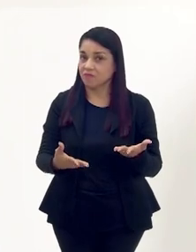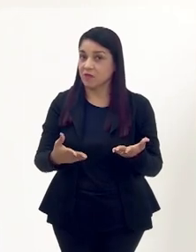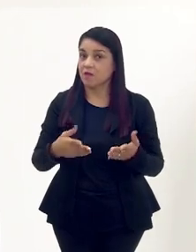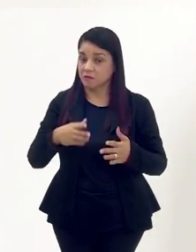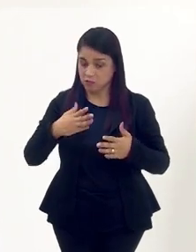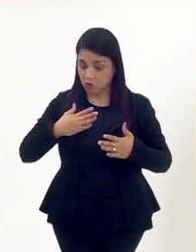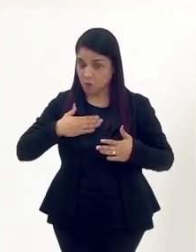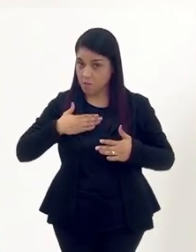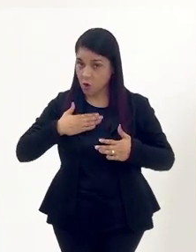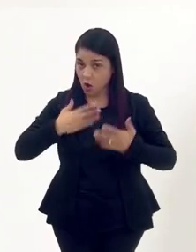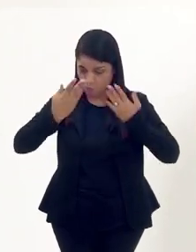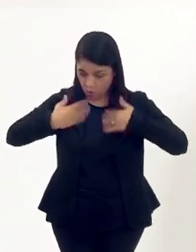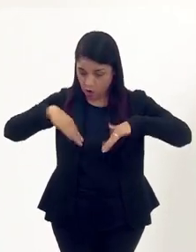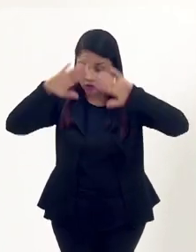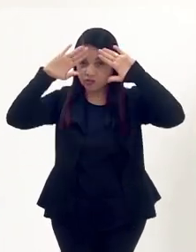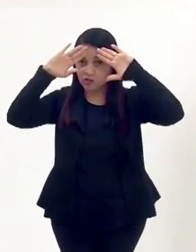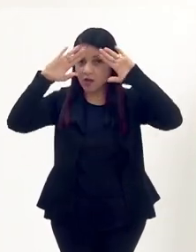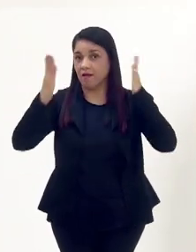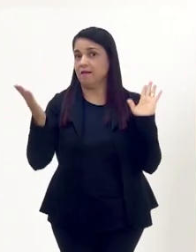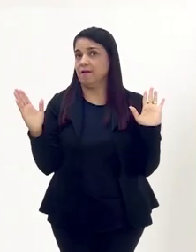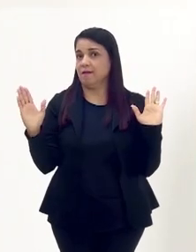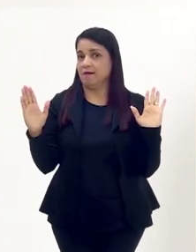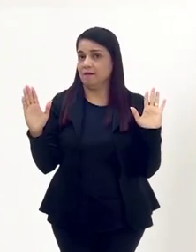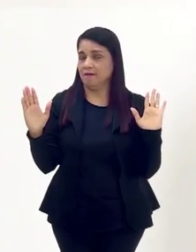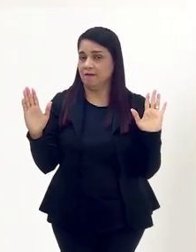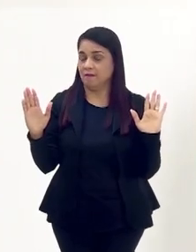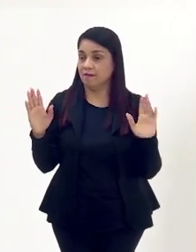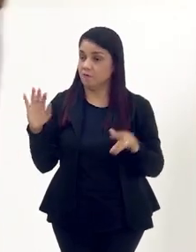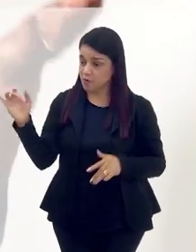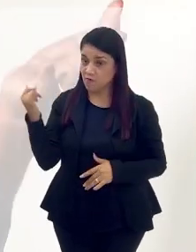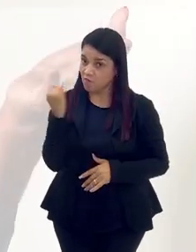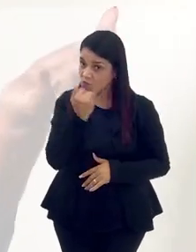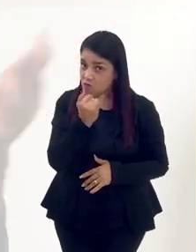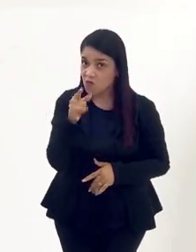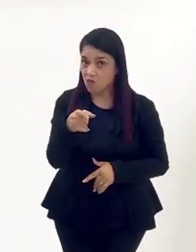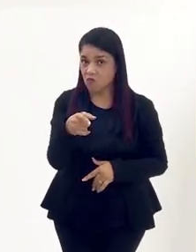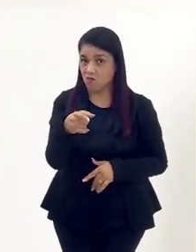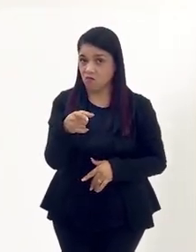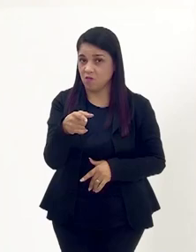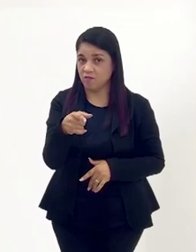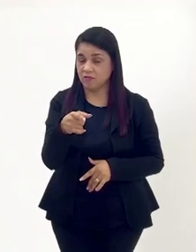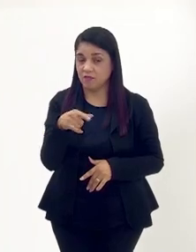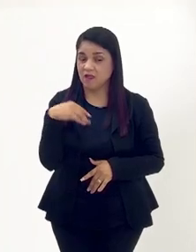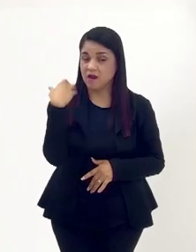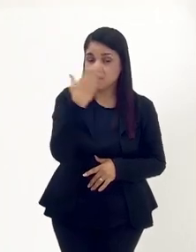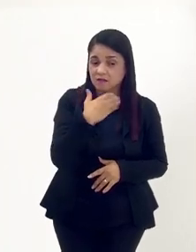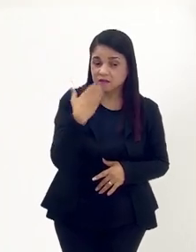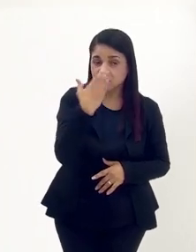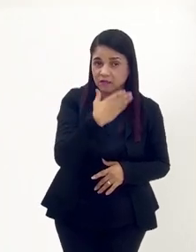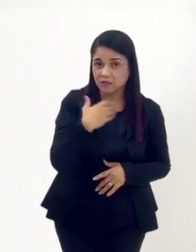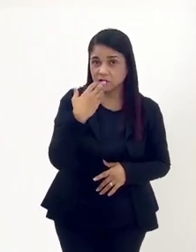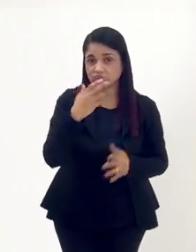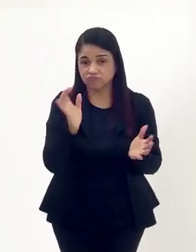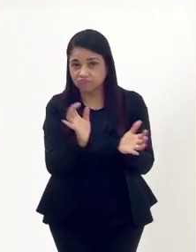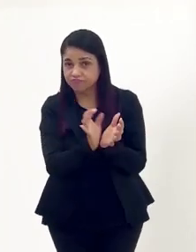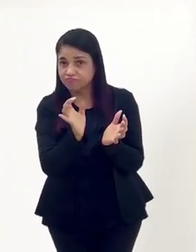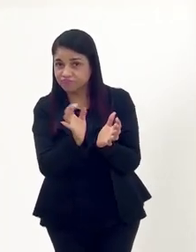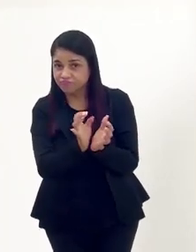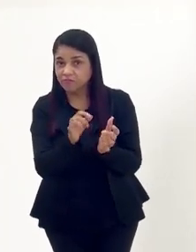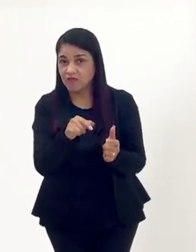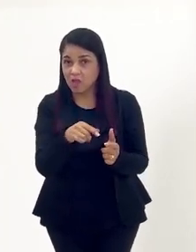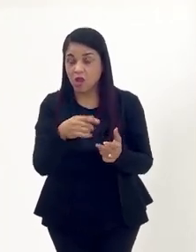ser até a sua. Você está falando de um orixá. Como ele disse, de repente o grupo está cantando aquela música ali,